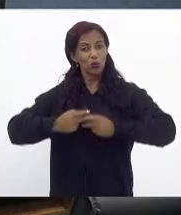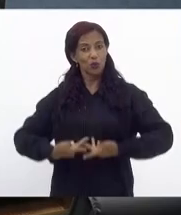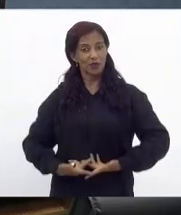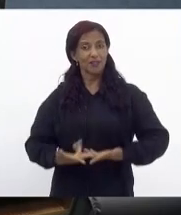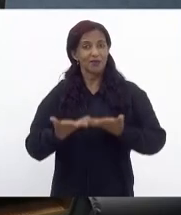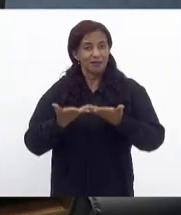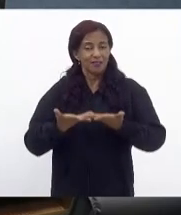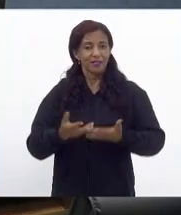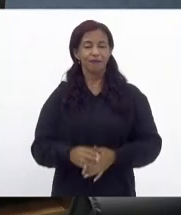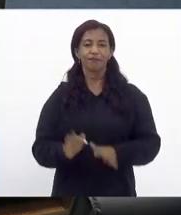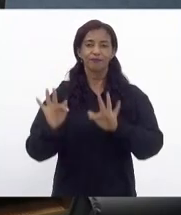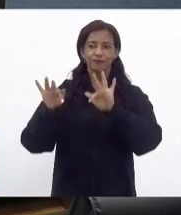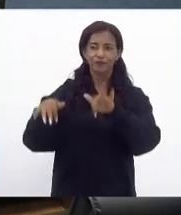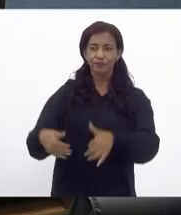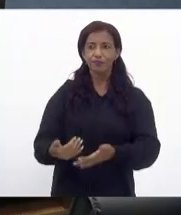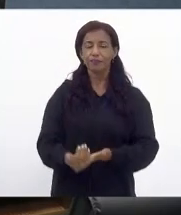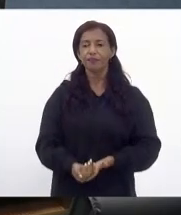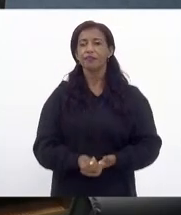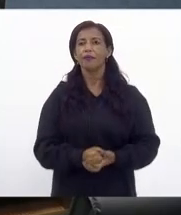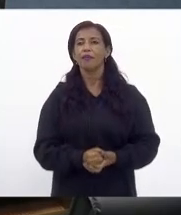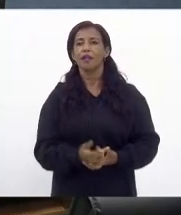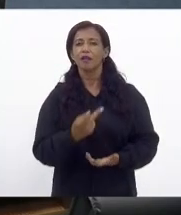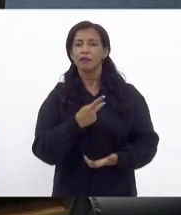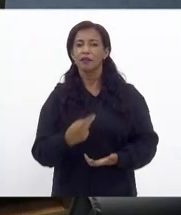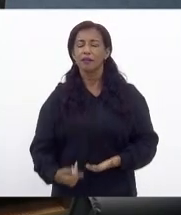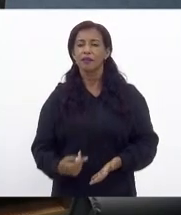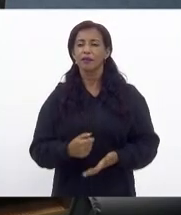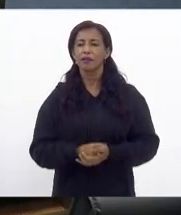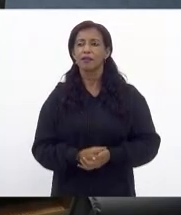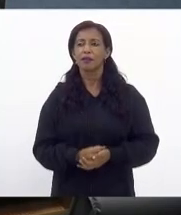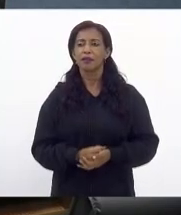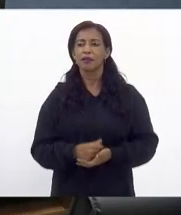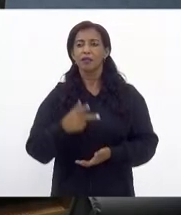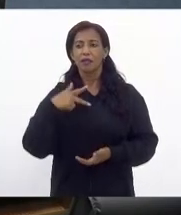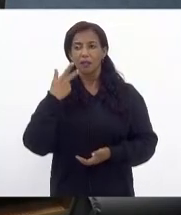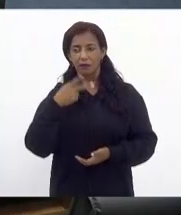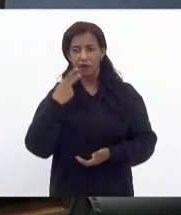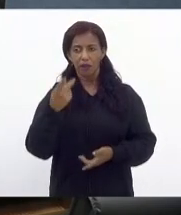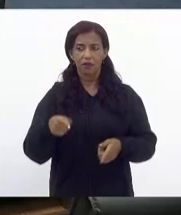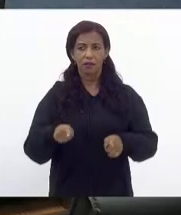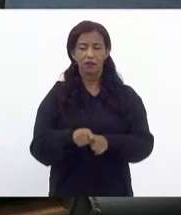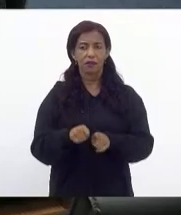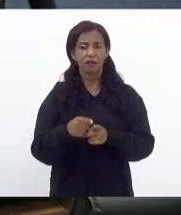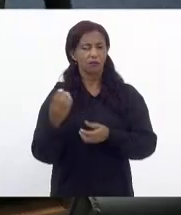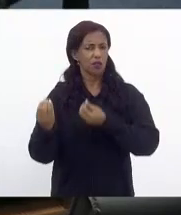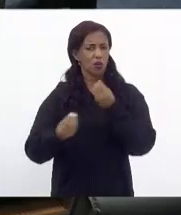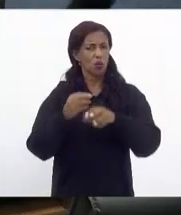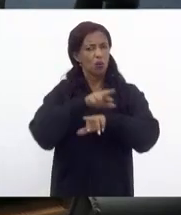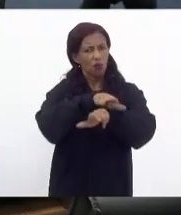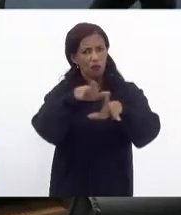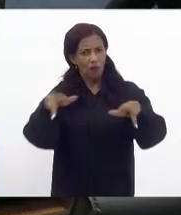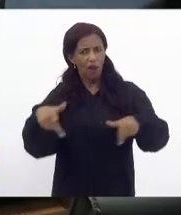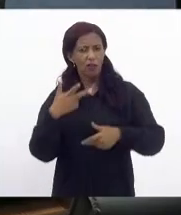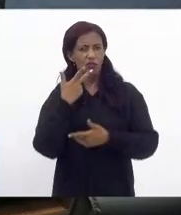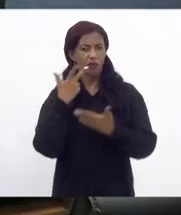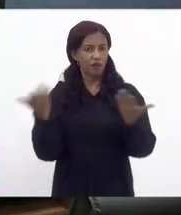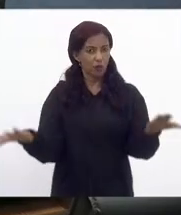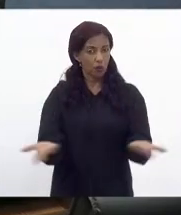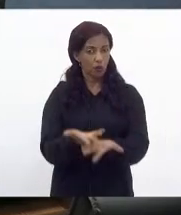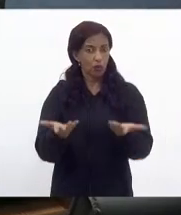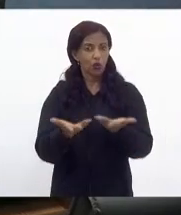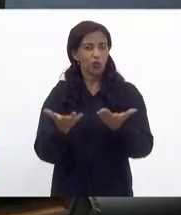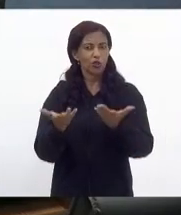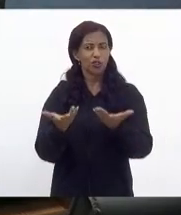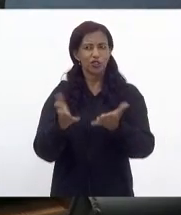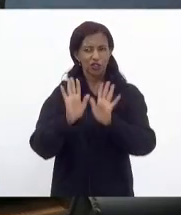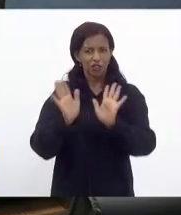deputada Marta Rocha presidente eu queria também como várias deputadas que hoje felizmente são